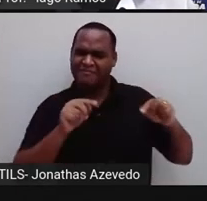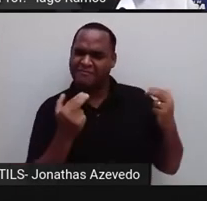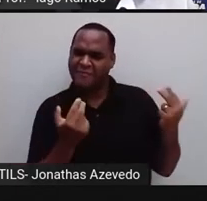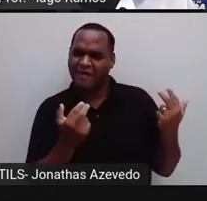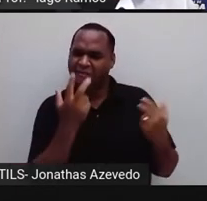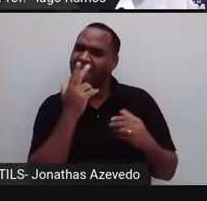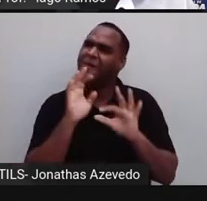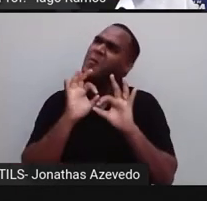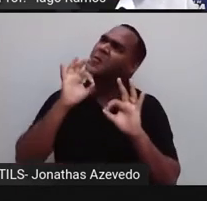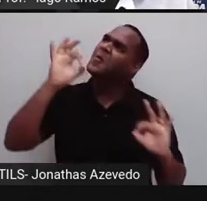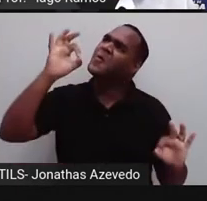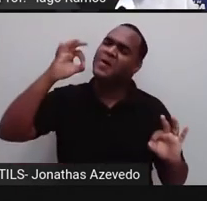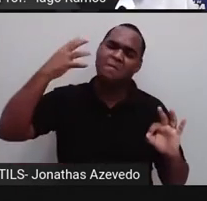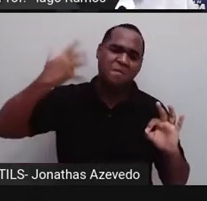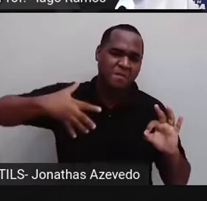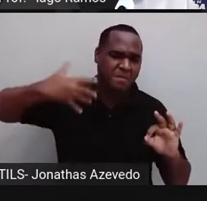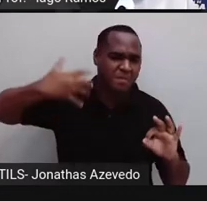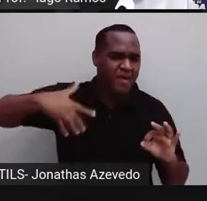isso, né?